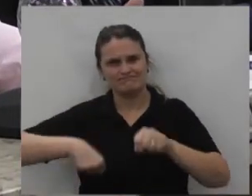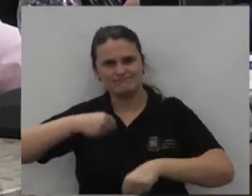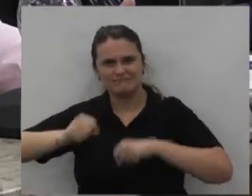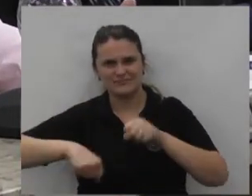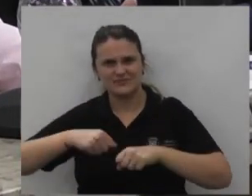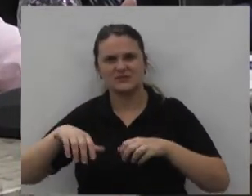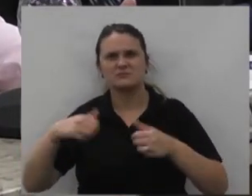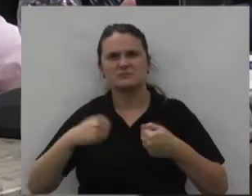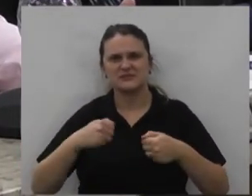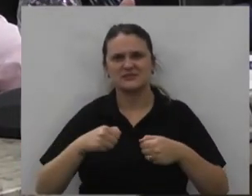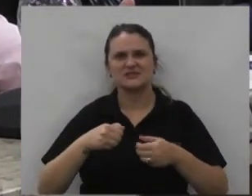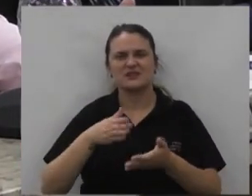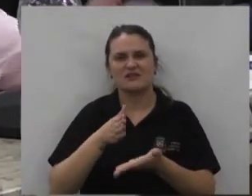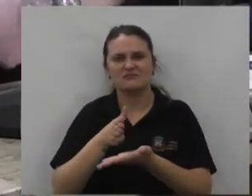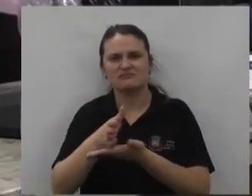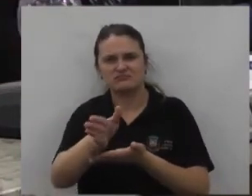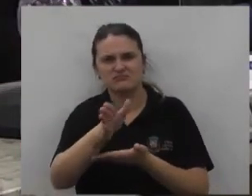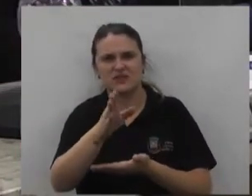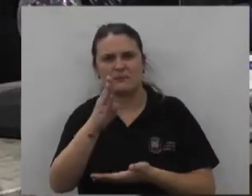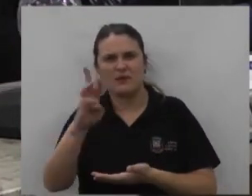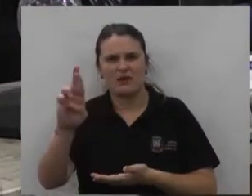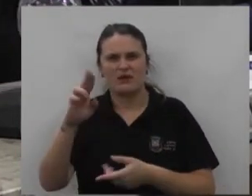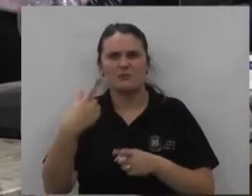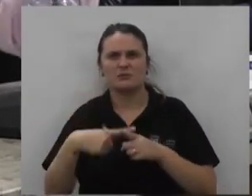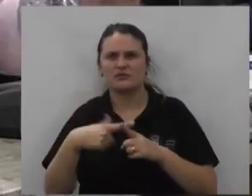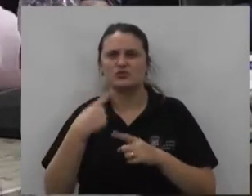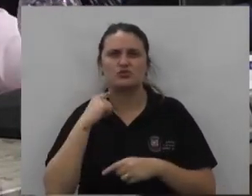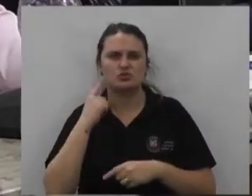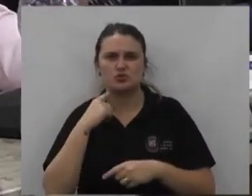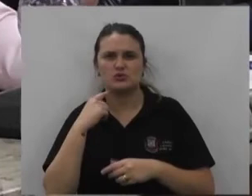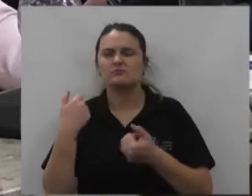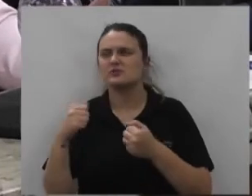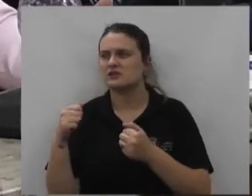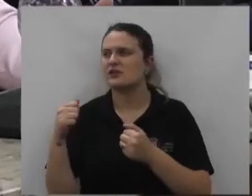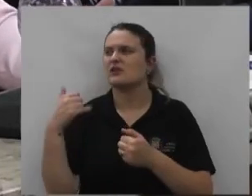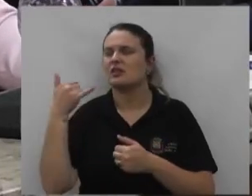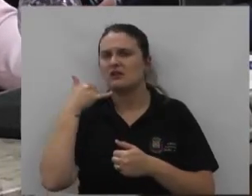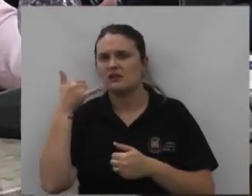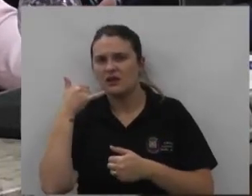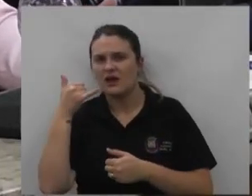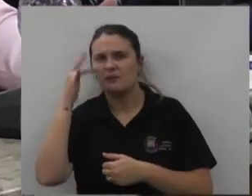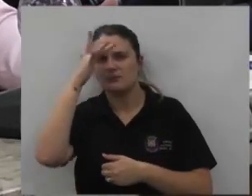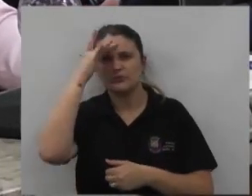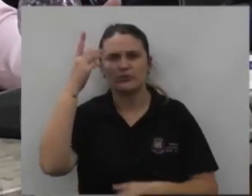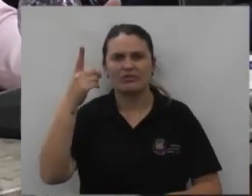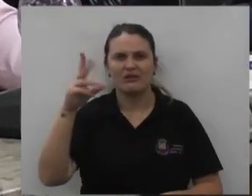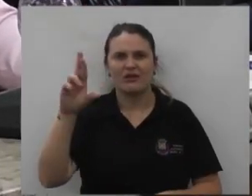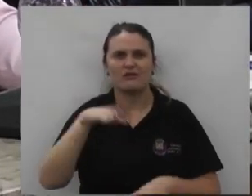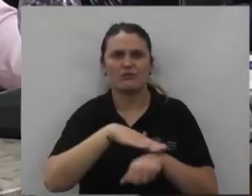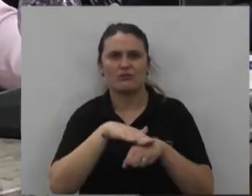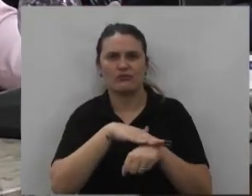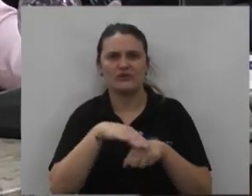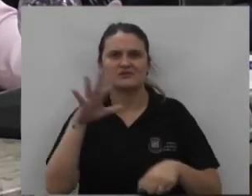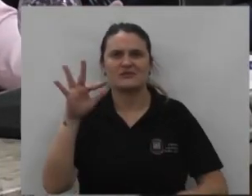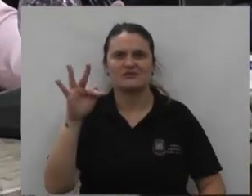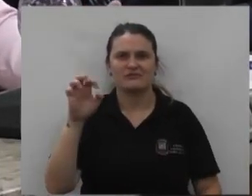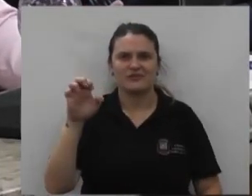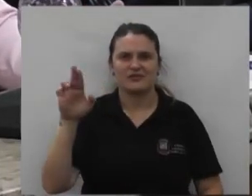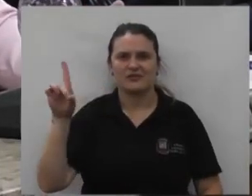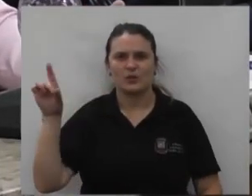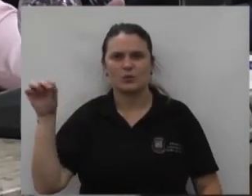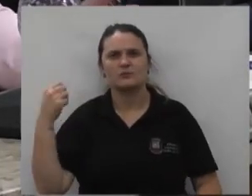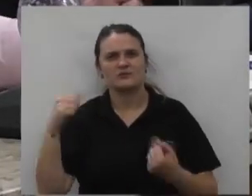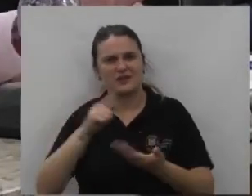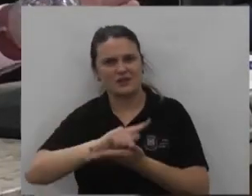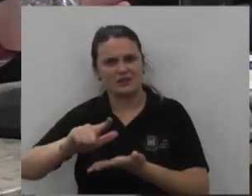a gente tem que vir no meio da pista de enrolamento os galhos estão caindo no passeio então podia entrar em contato com o pessoal do DR conversar com o Fernando para fazer essa